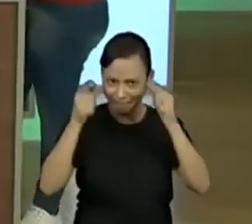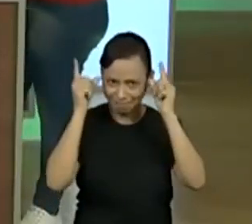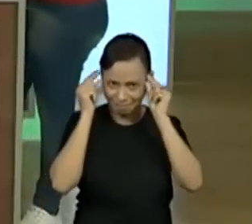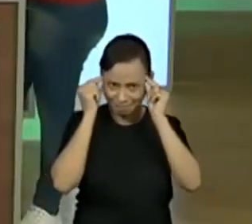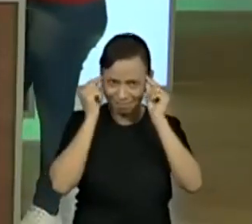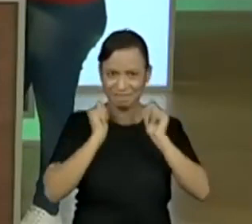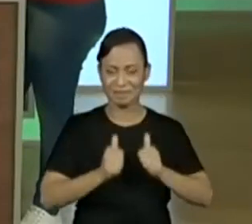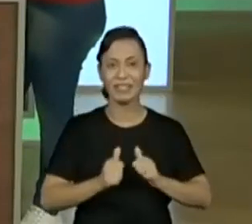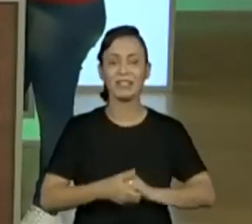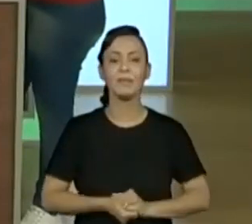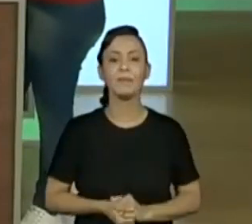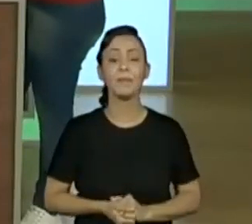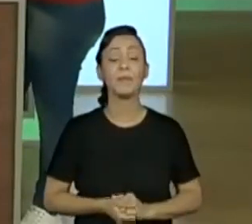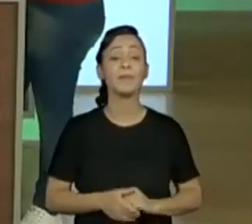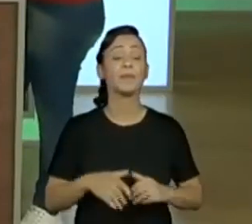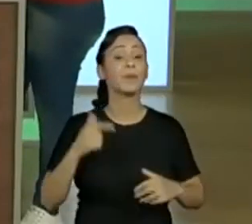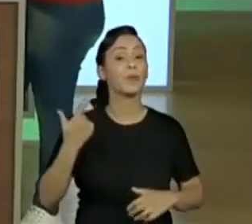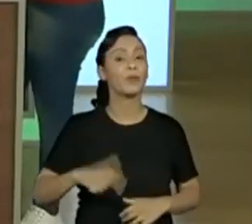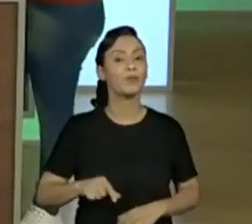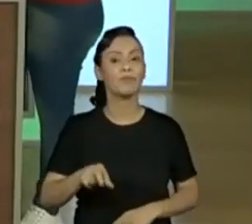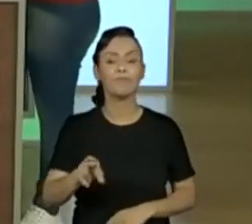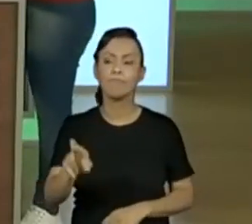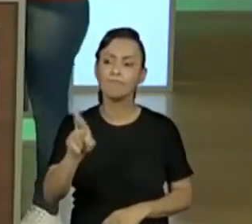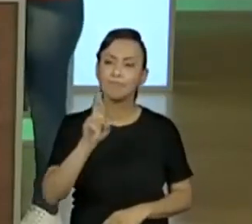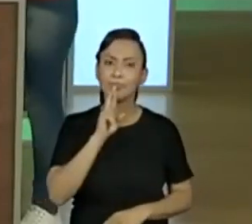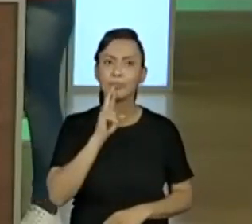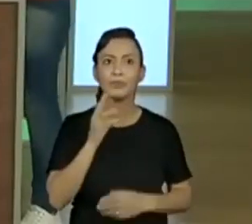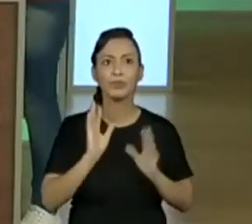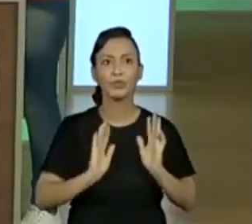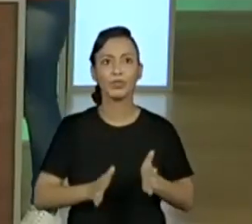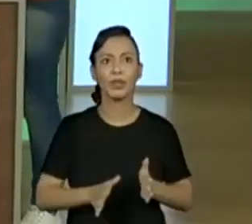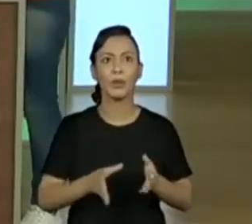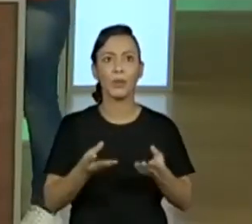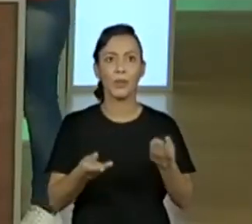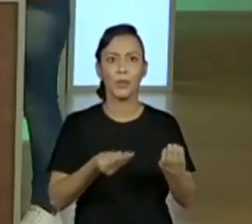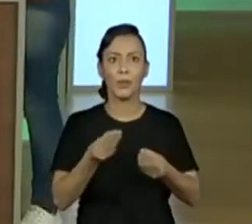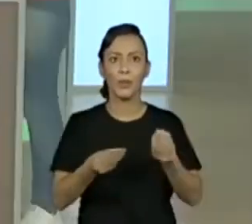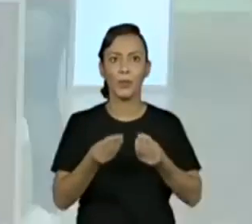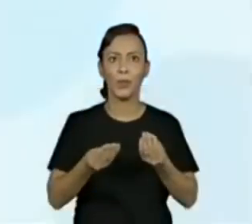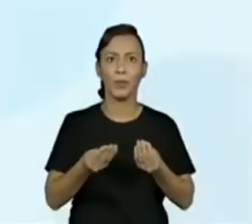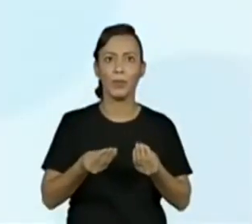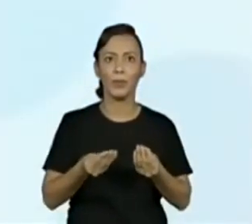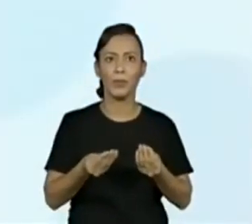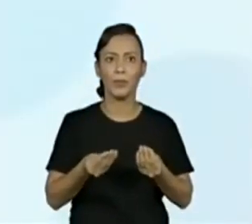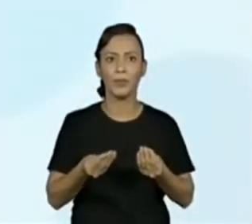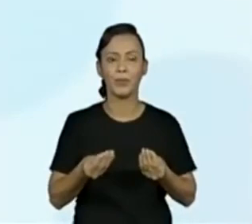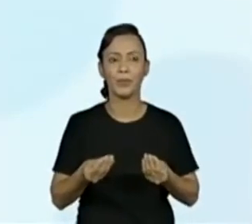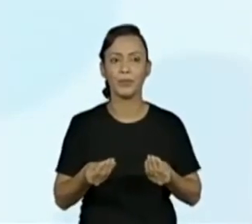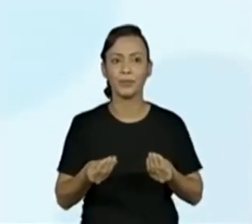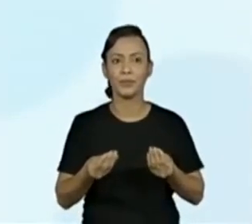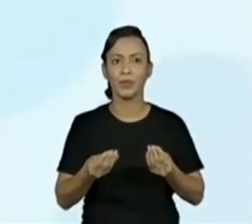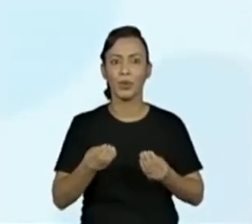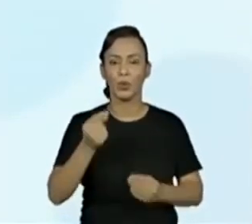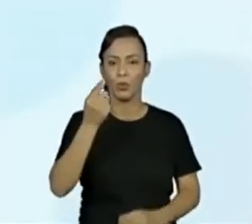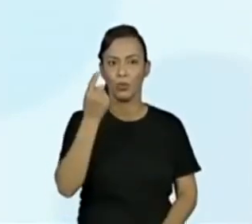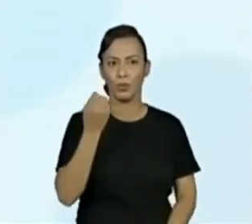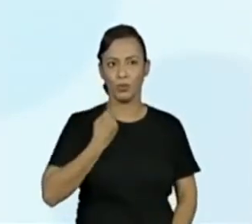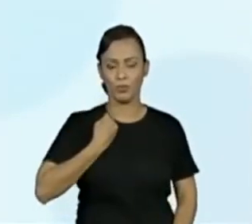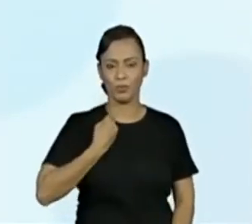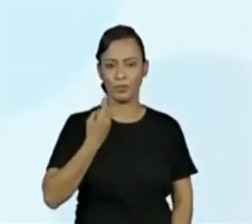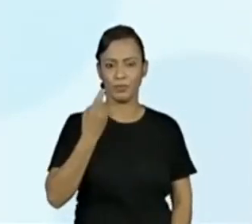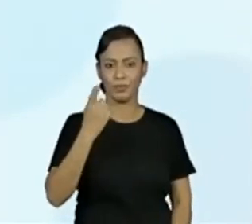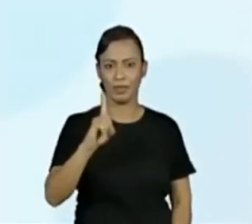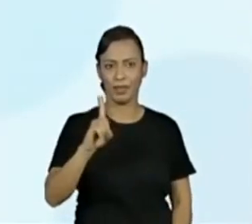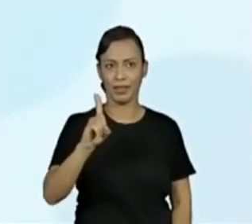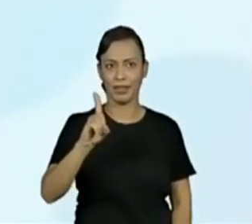uma? Mais uma. Então, essa ficou fácil. responderam. É. Vamos lá, ó. O dois. O e o dois. Fazinho, hein, pessoal?